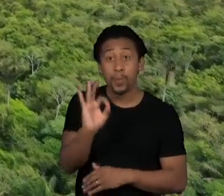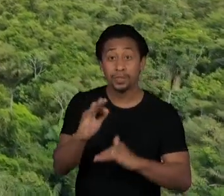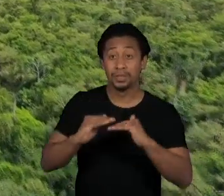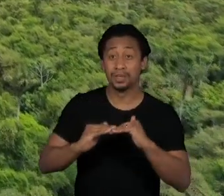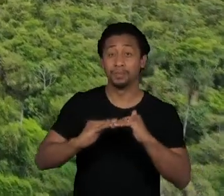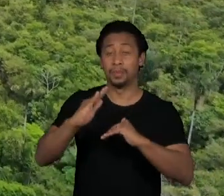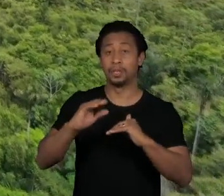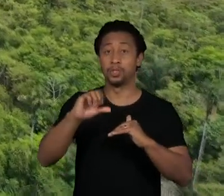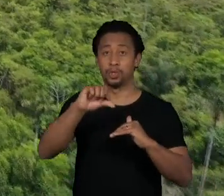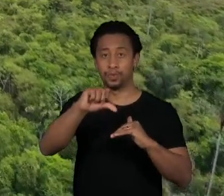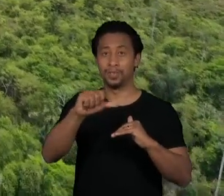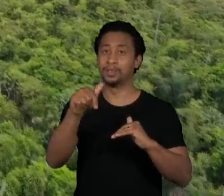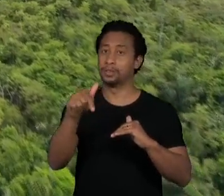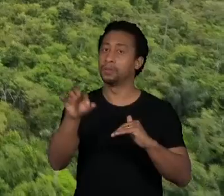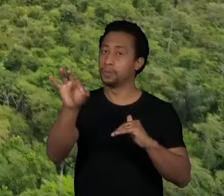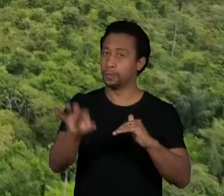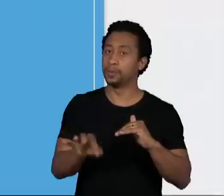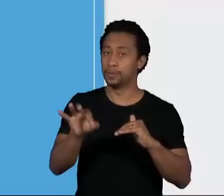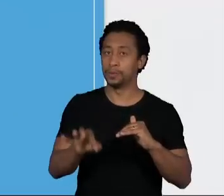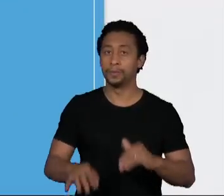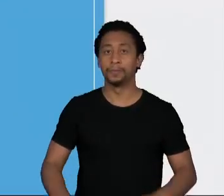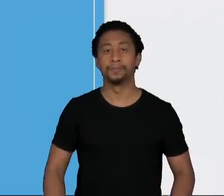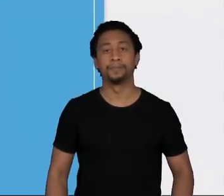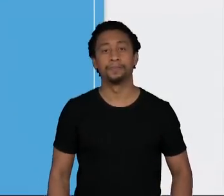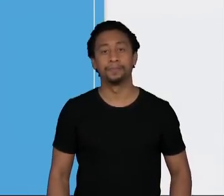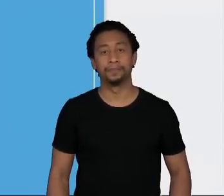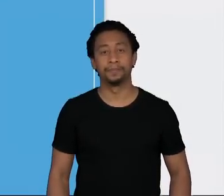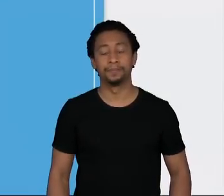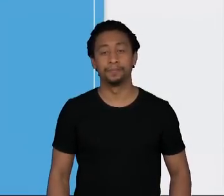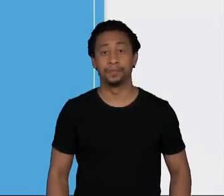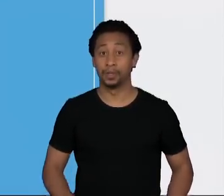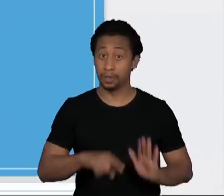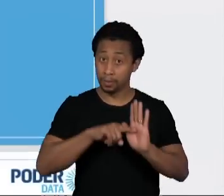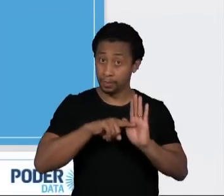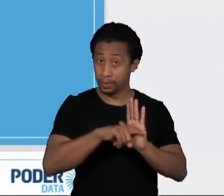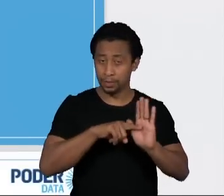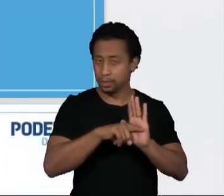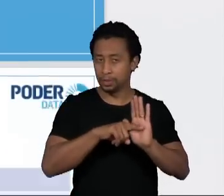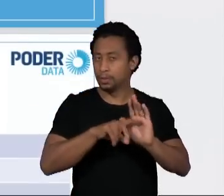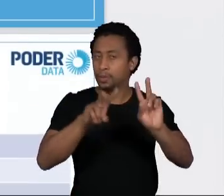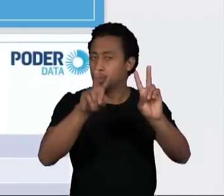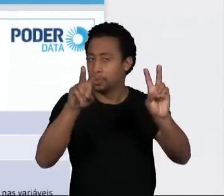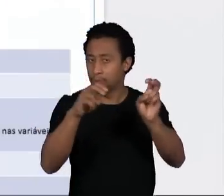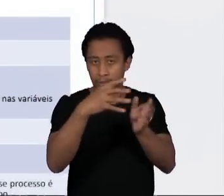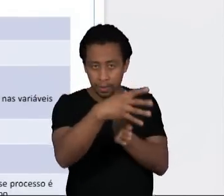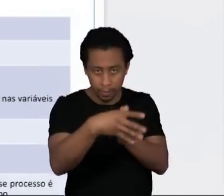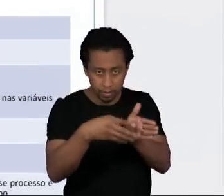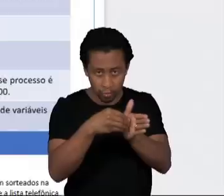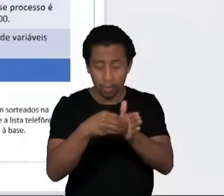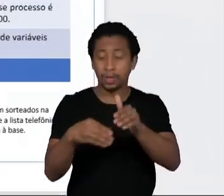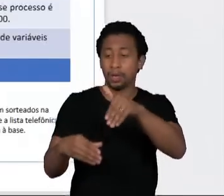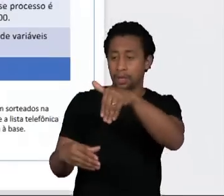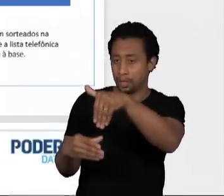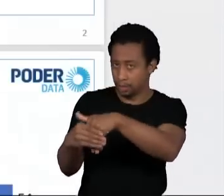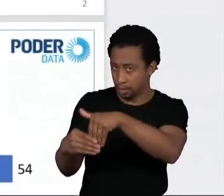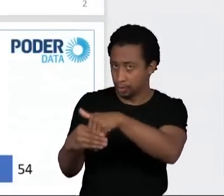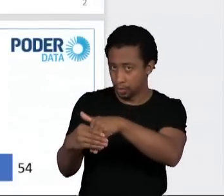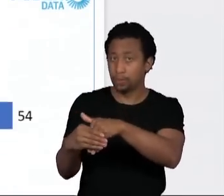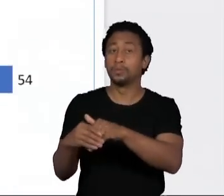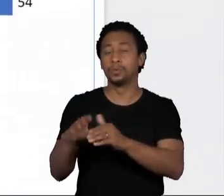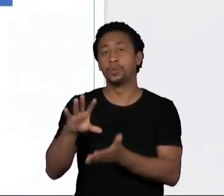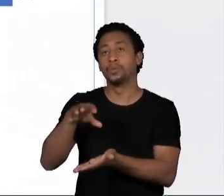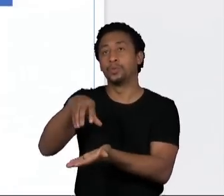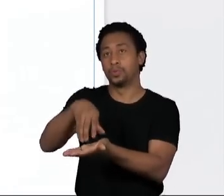97%. Pesquisa sobre a Amazônia e eleições, encomendada pelo